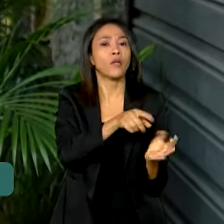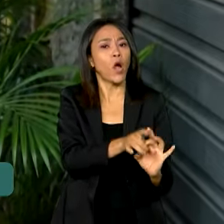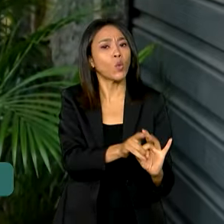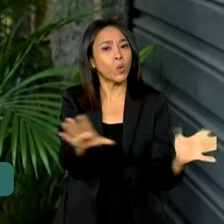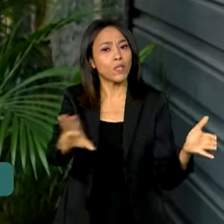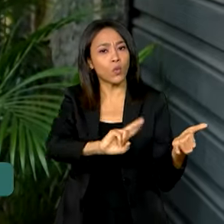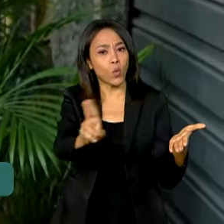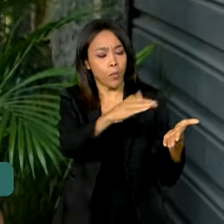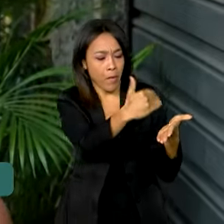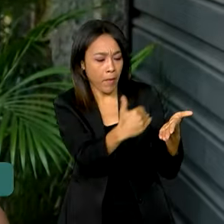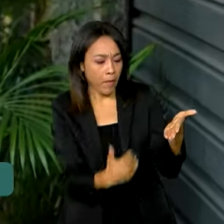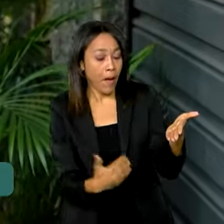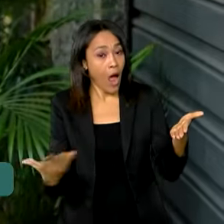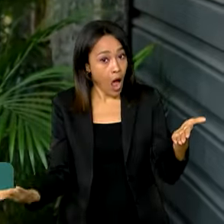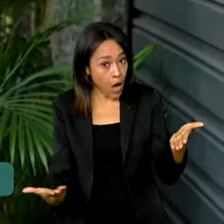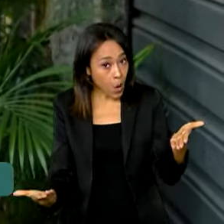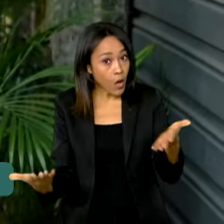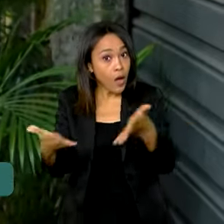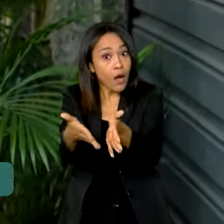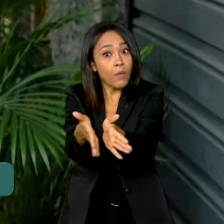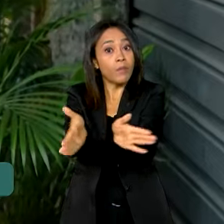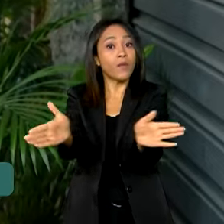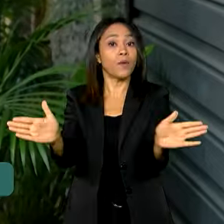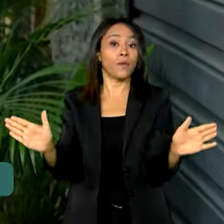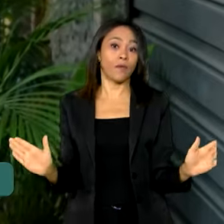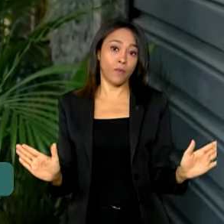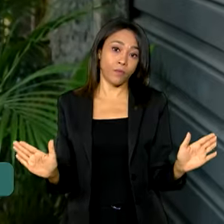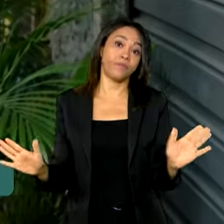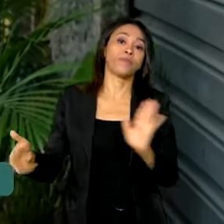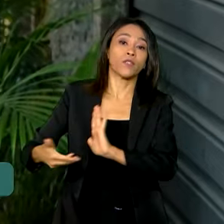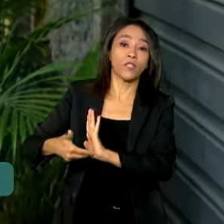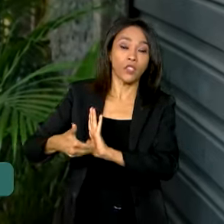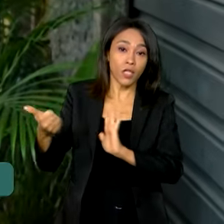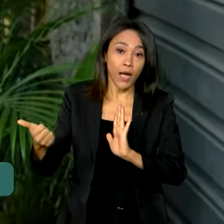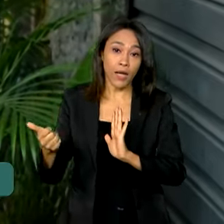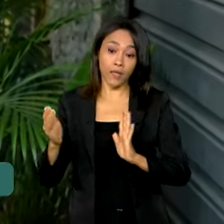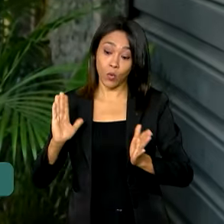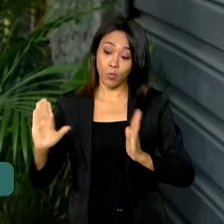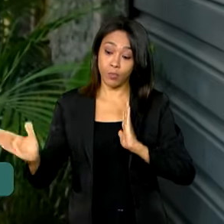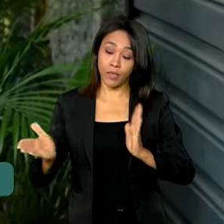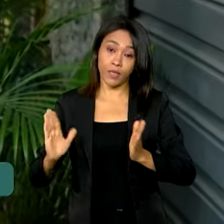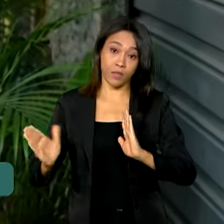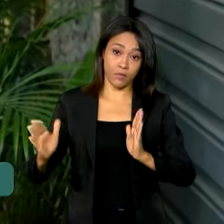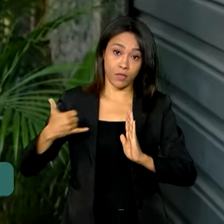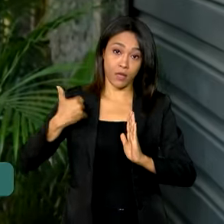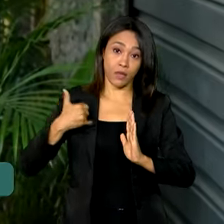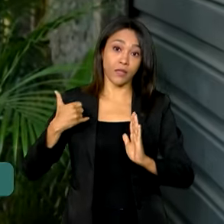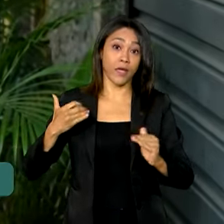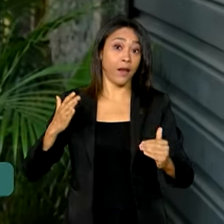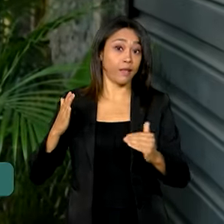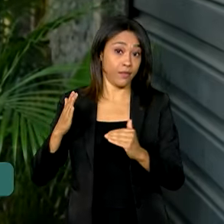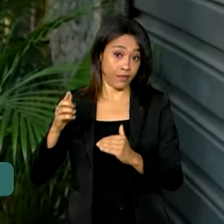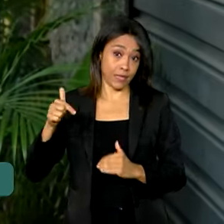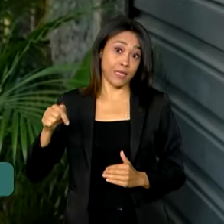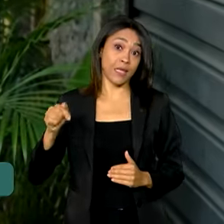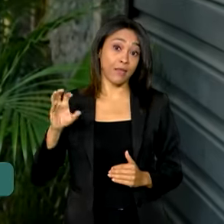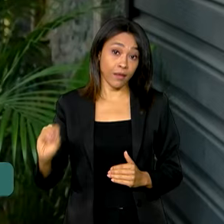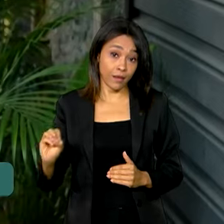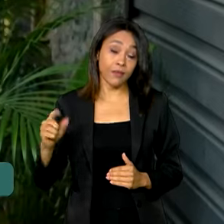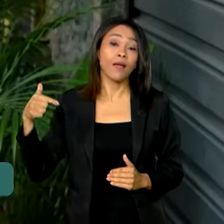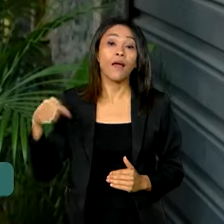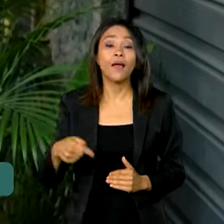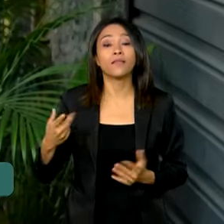ANS. Só que agora ela foi ampliada com a retirada da faixa etária que era de 70 anos. É uma tecnologia